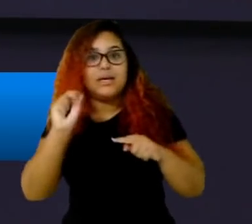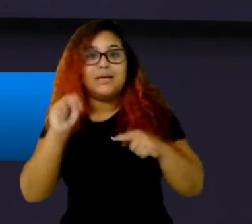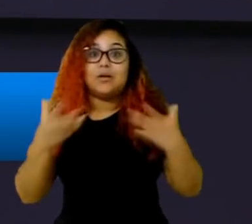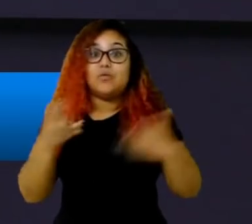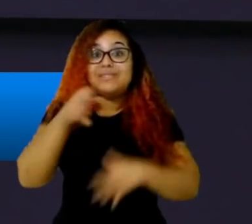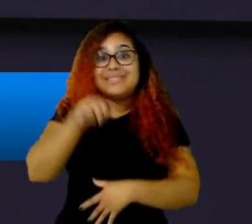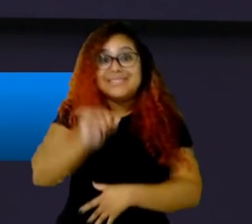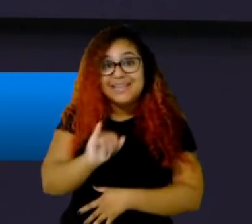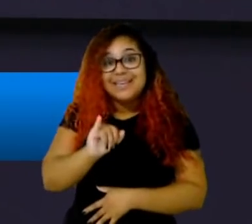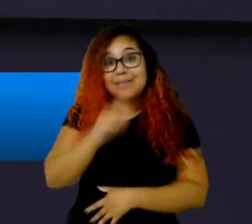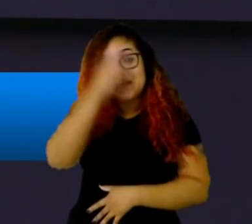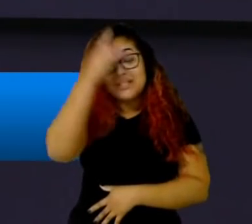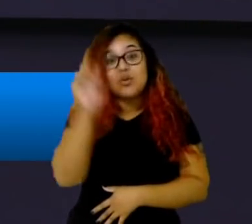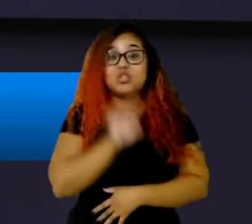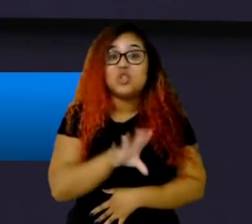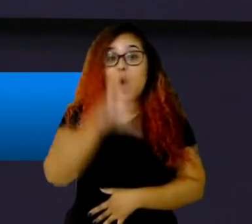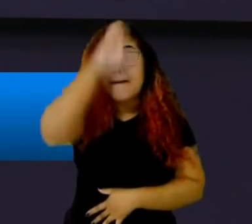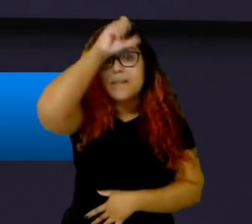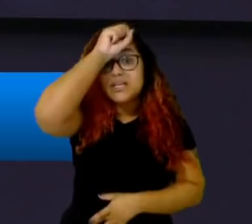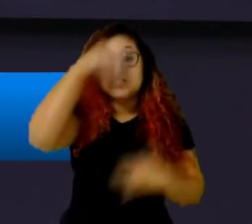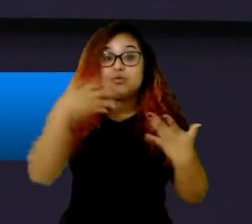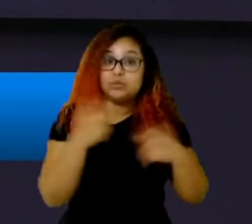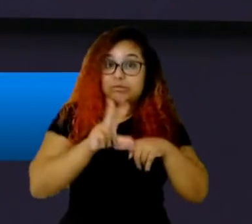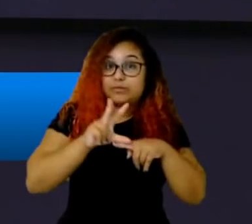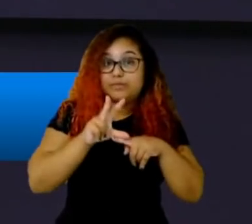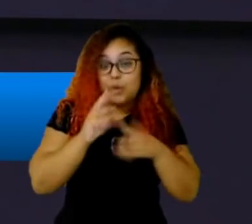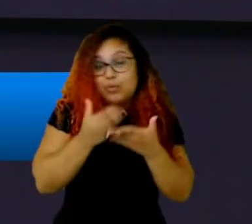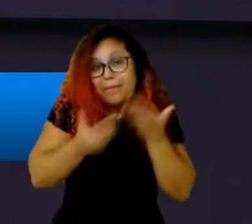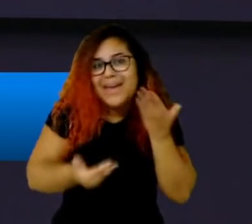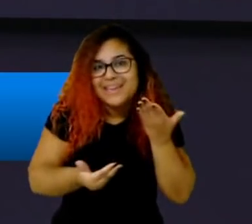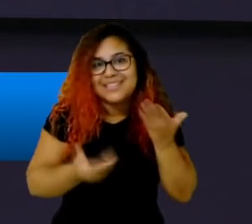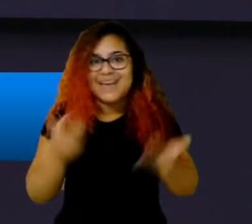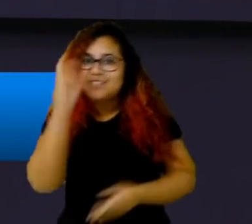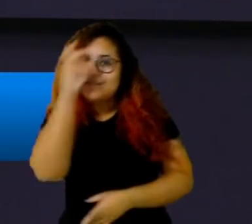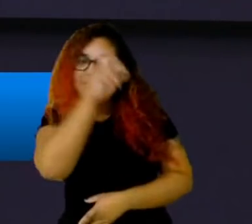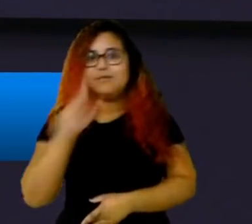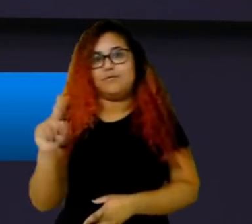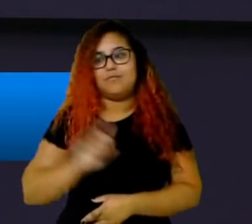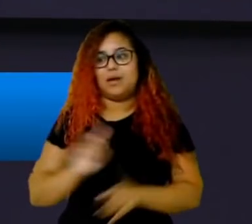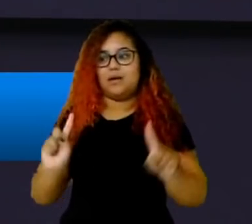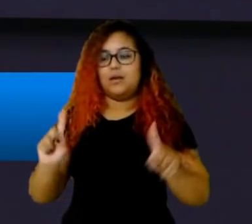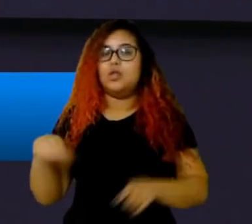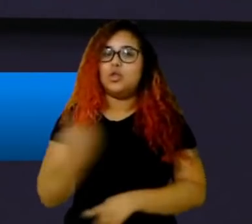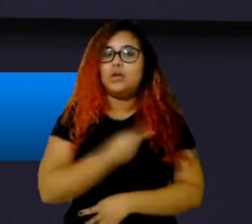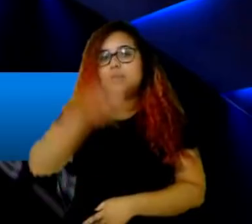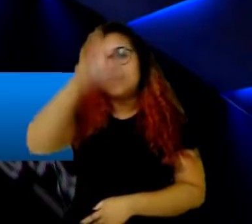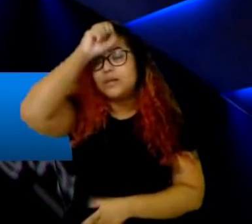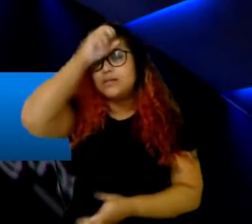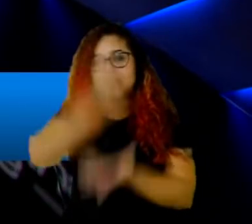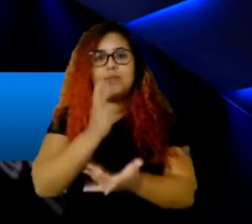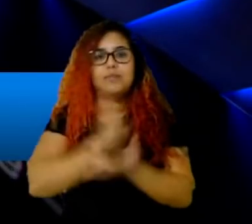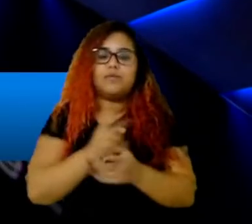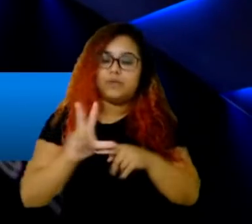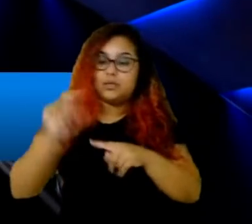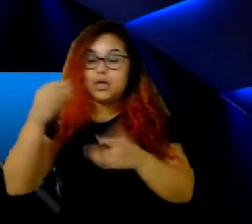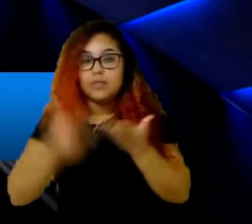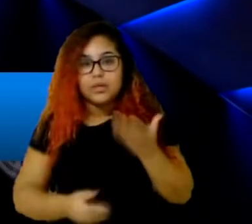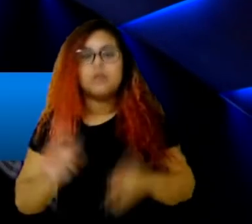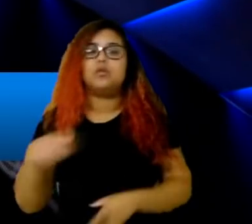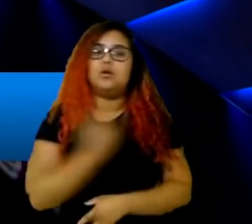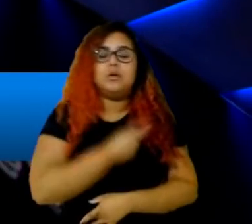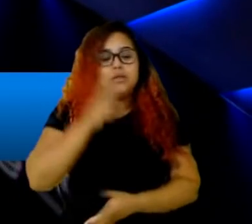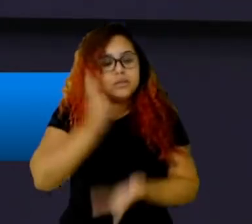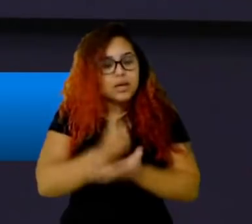mas pra nós não pode ser assim já que a gente tem ganhado então vamos usar isso pra aprender também sabe, então a gente tem que rever todos os jogos manter a cabeça no lugar